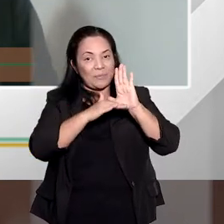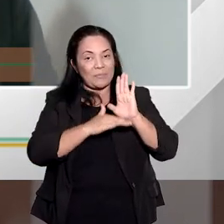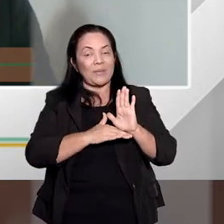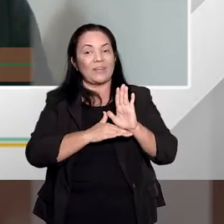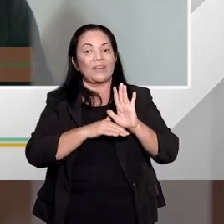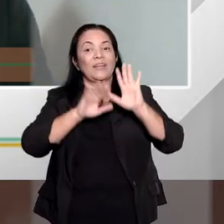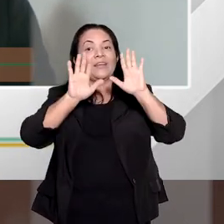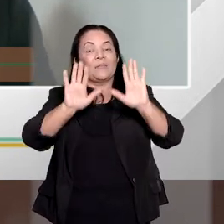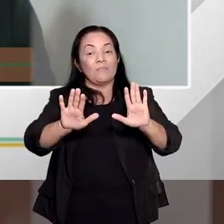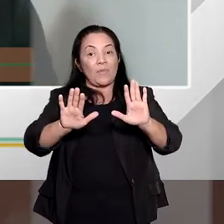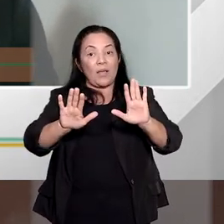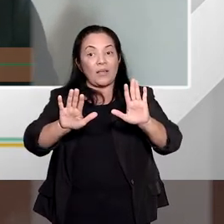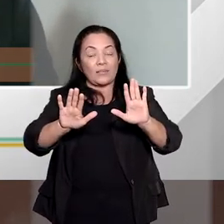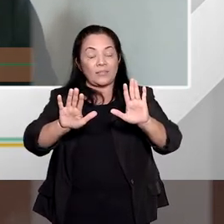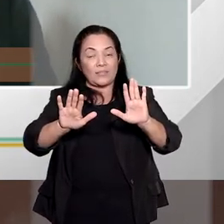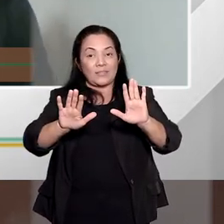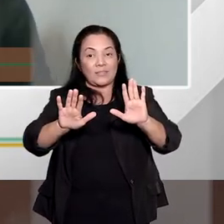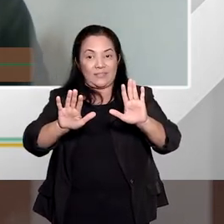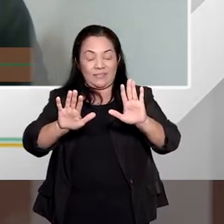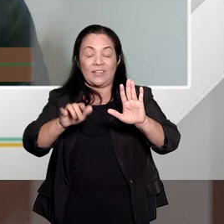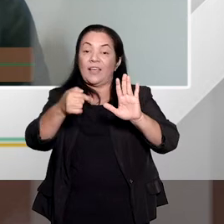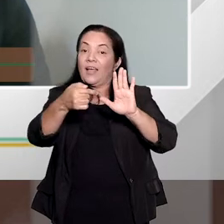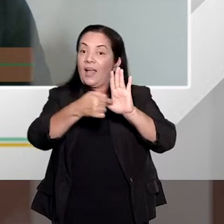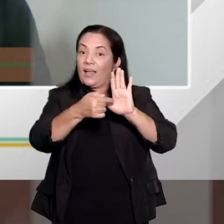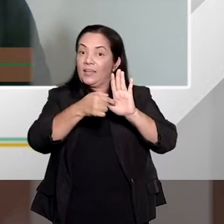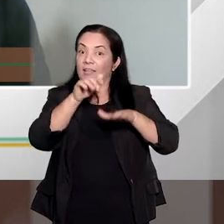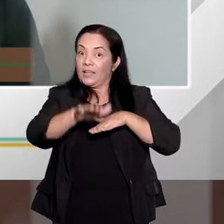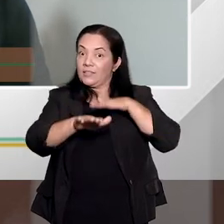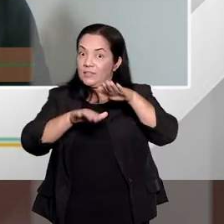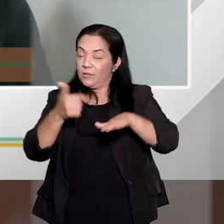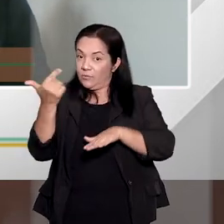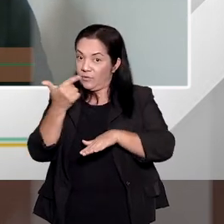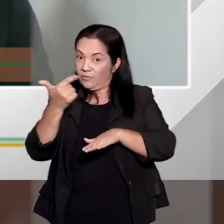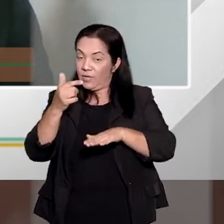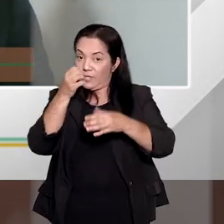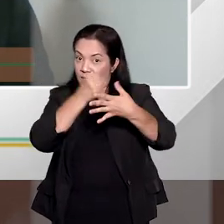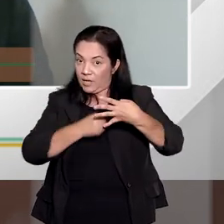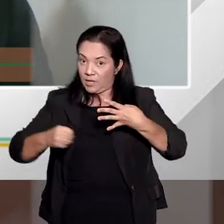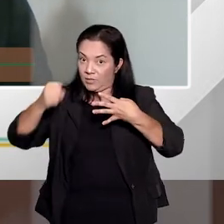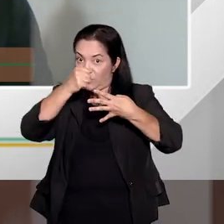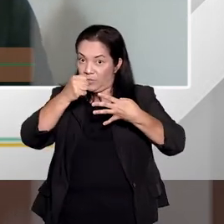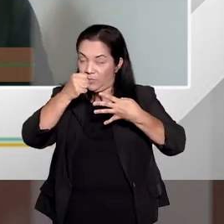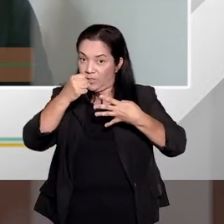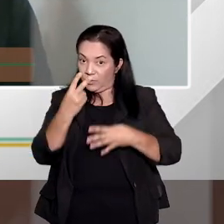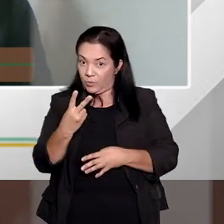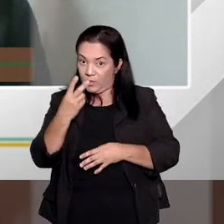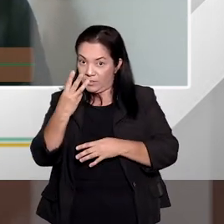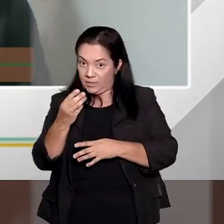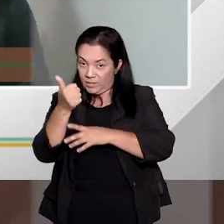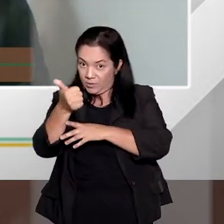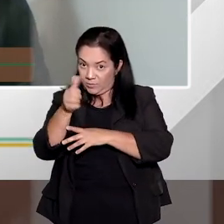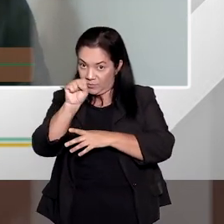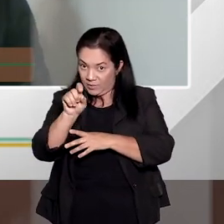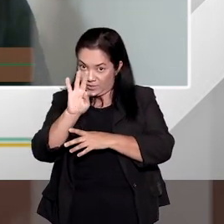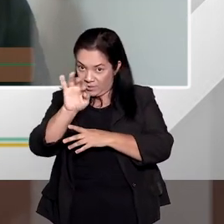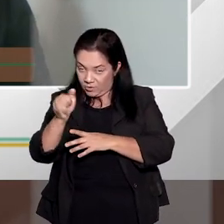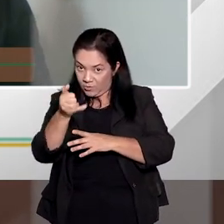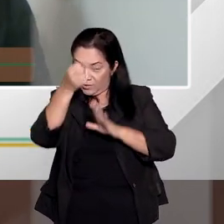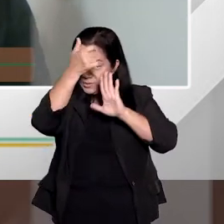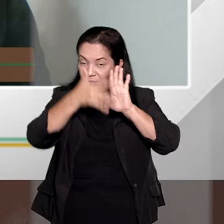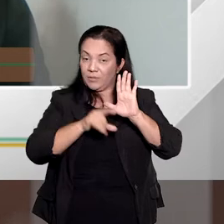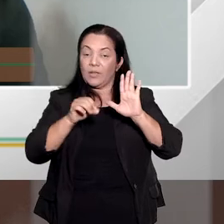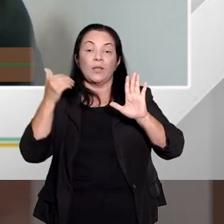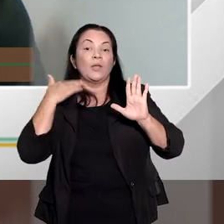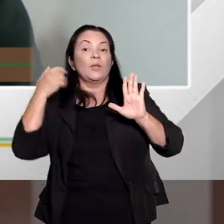específica. Mas o que a gente tem de concreto nessa segunda fase? A súmula 231 do STJ, então o juiz, ele não pode